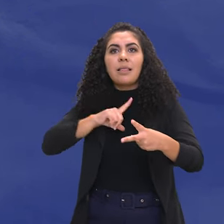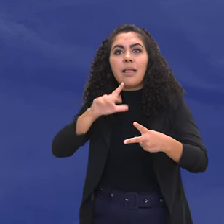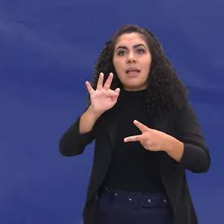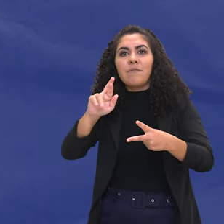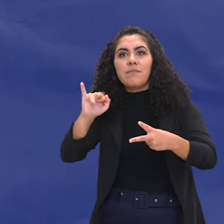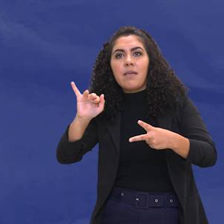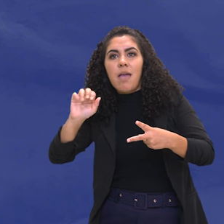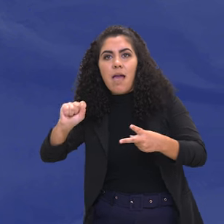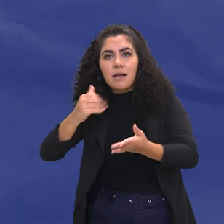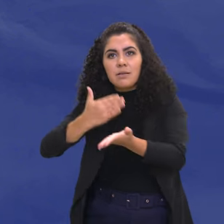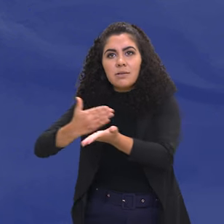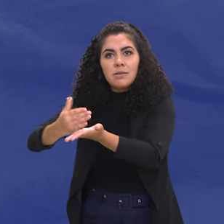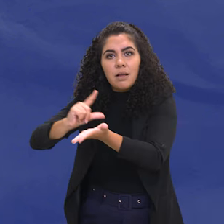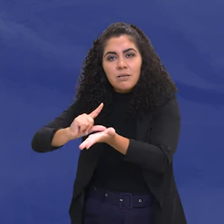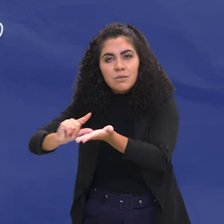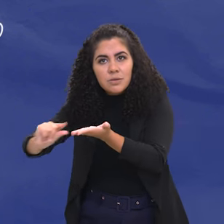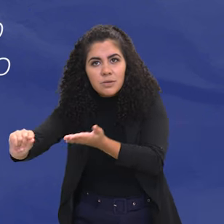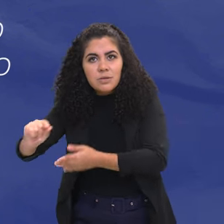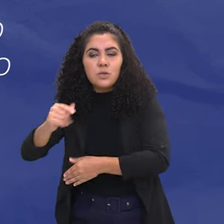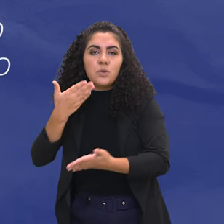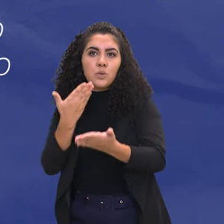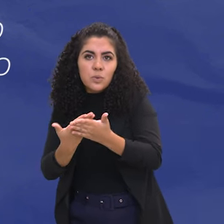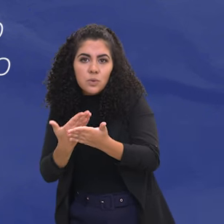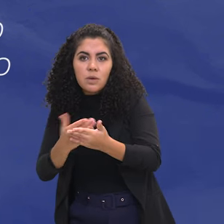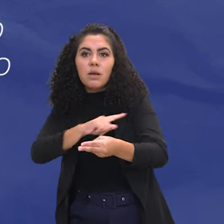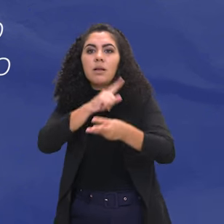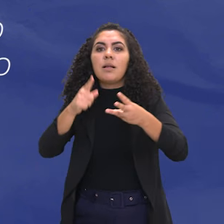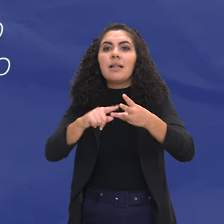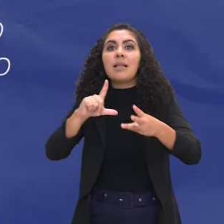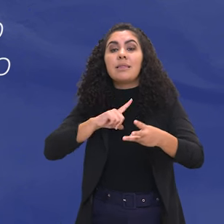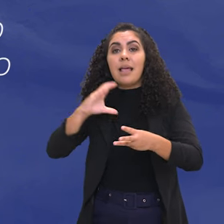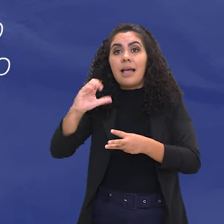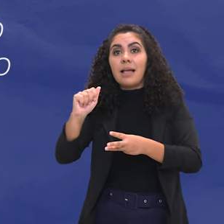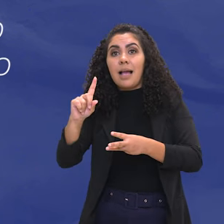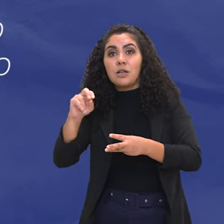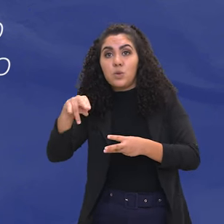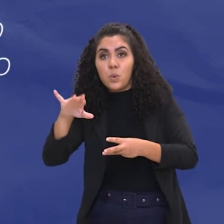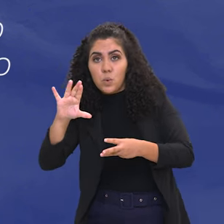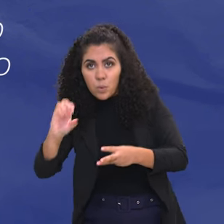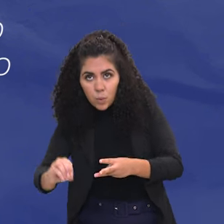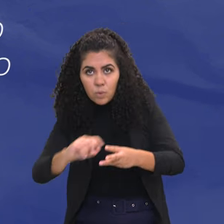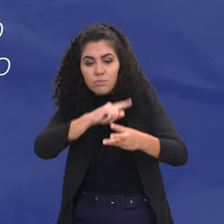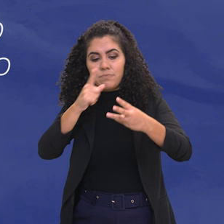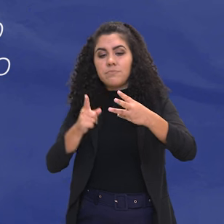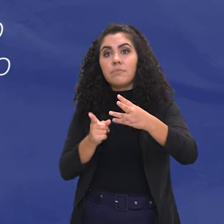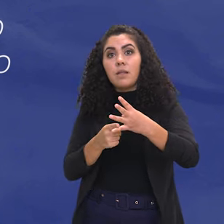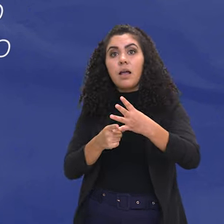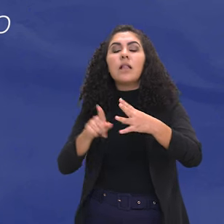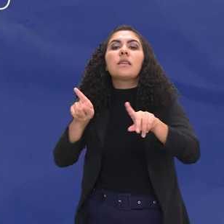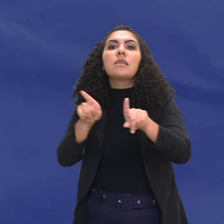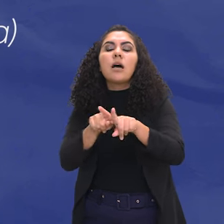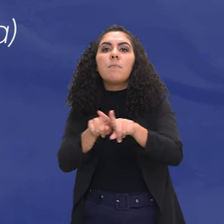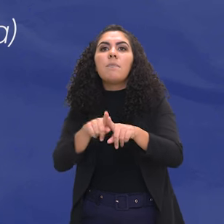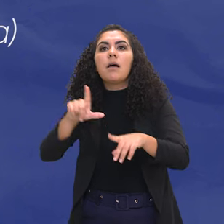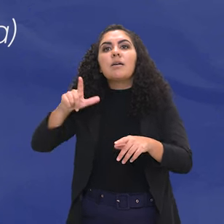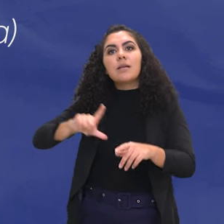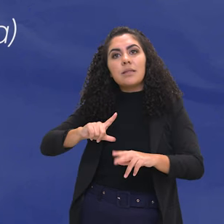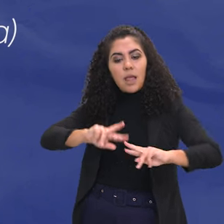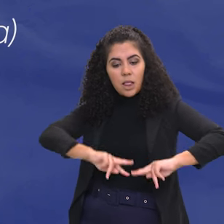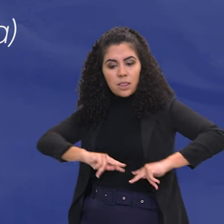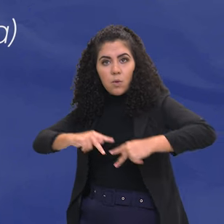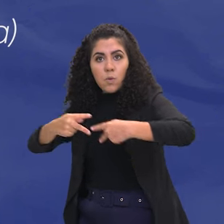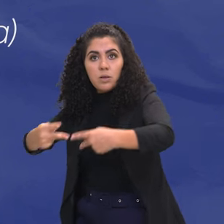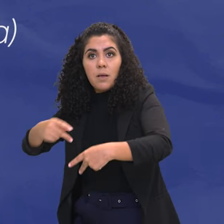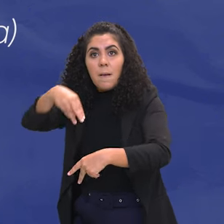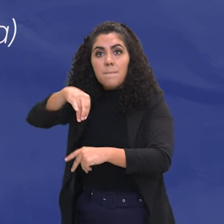financiados pelo FIES, estejam inscritos no Cadastro Único para Programas Sociais, o Cade Único. Também ficam isentos os